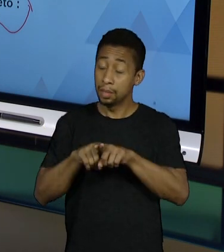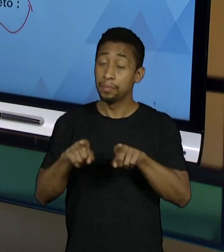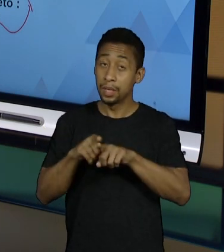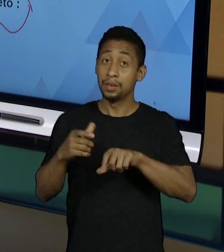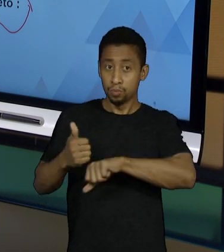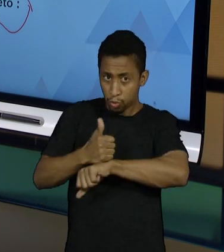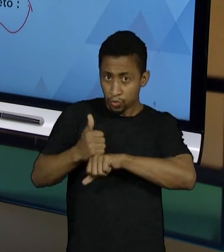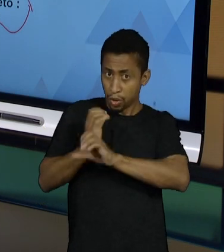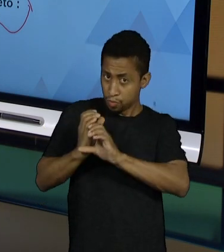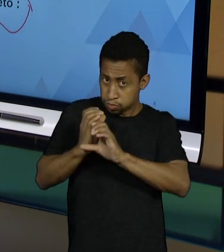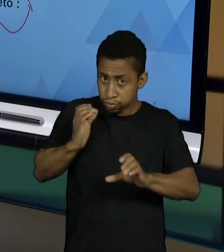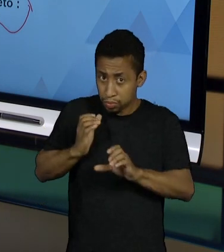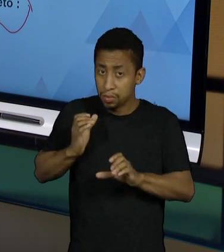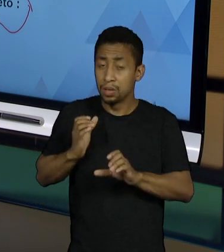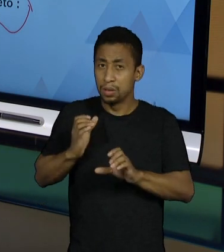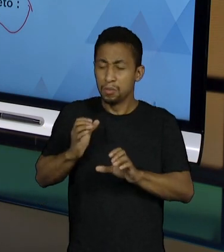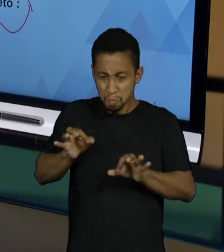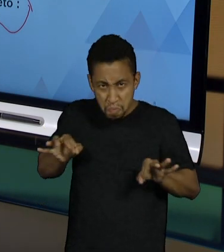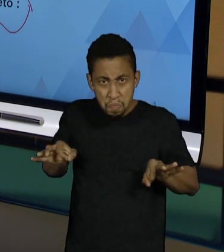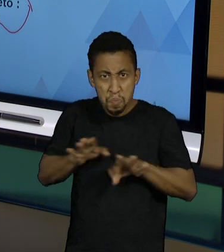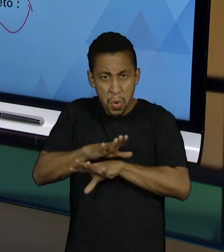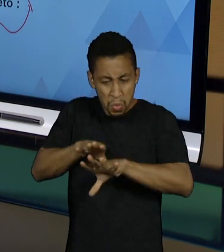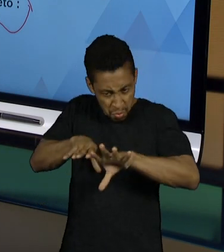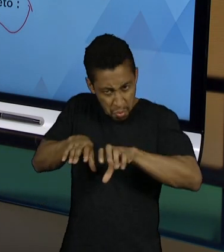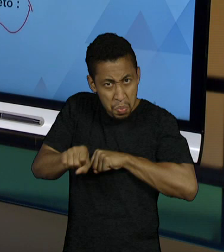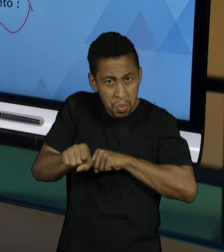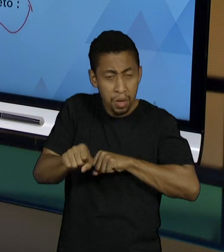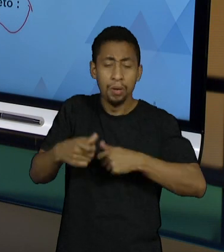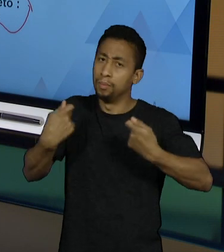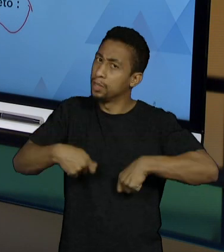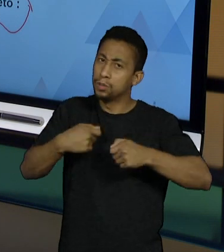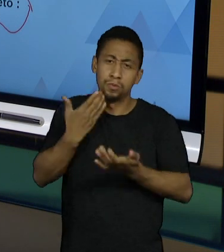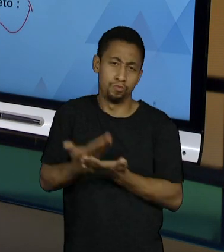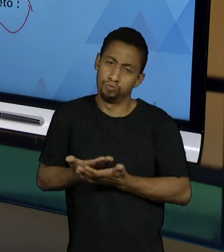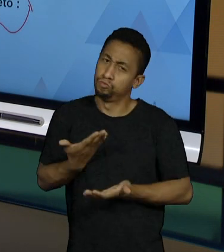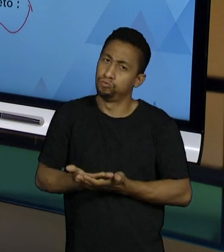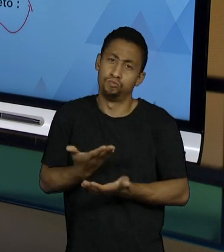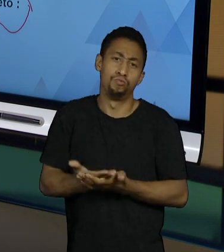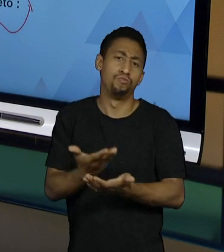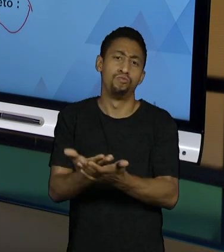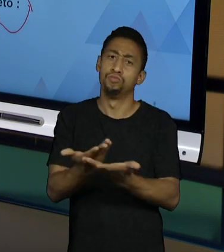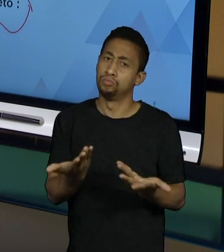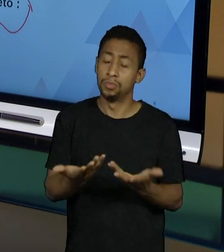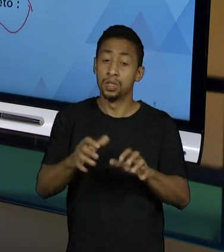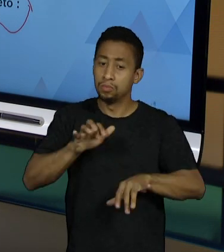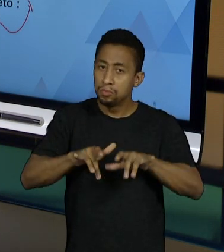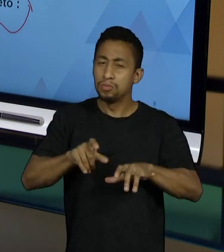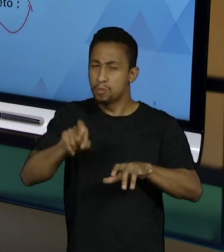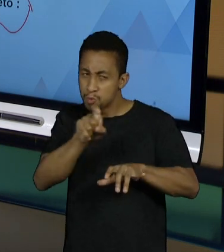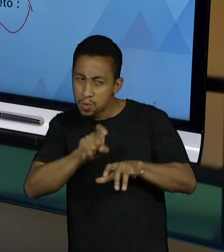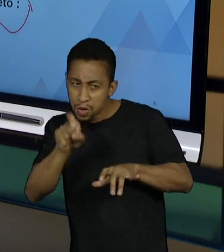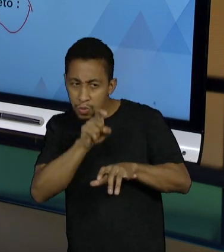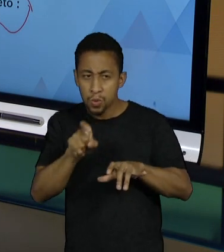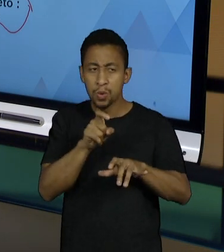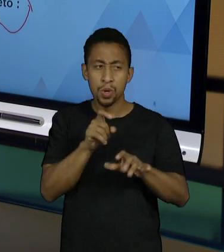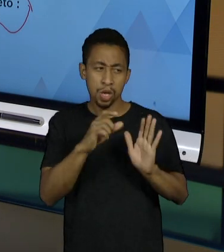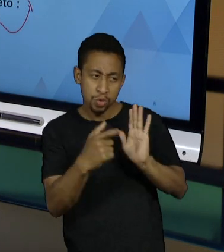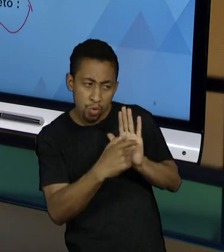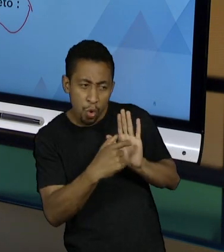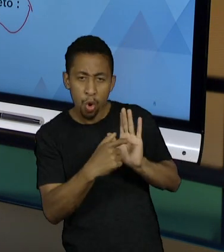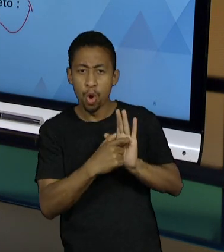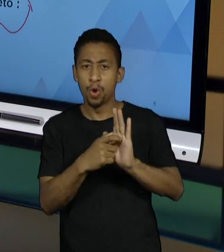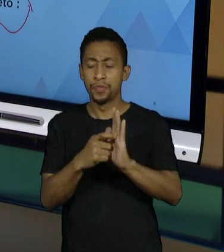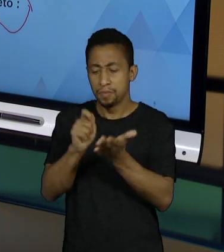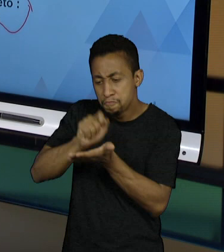O engenheiro, seja qual área que for, produção, computação, tem que estar sempre atualizado no mercado, dentro ou fora do mercado de trabalho,